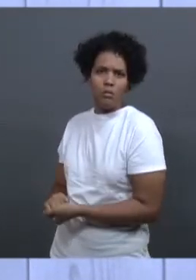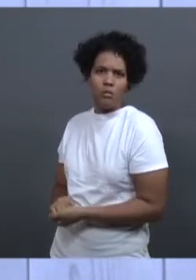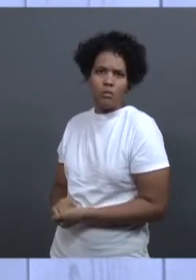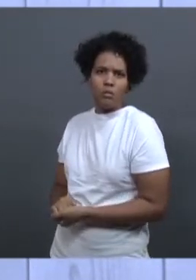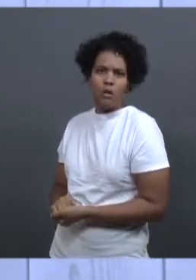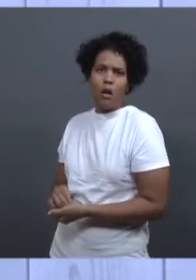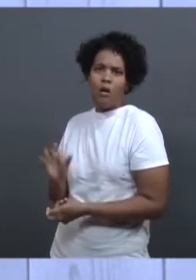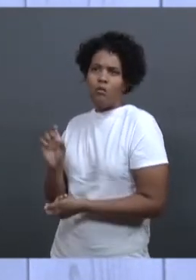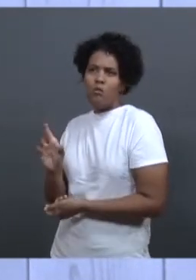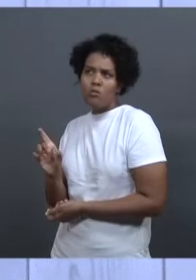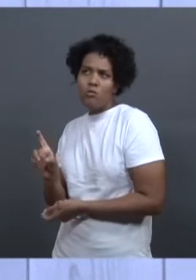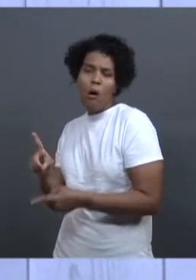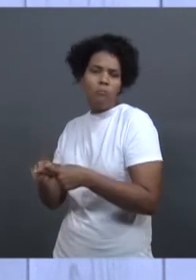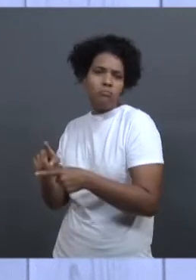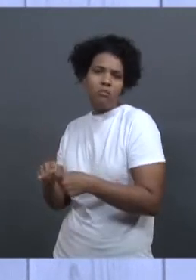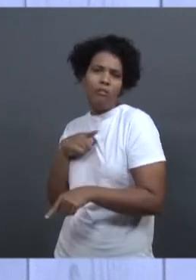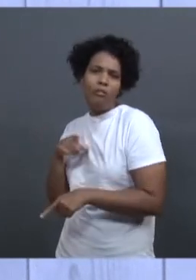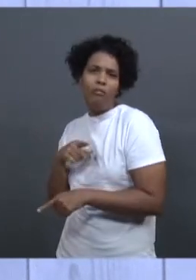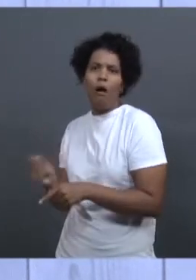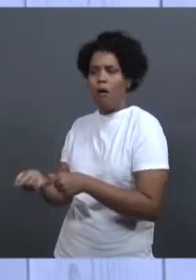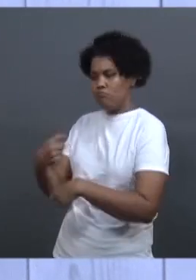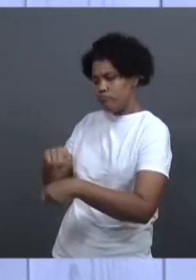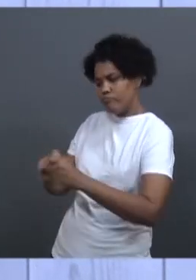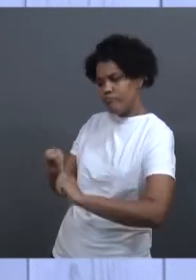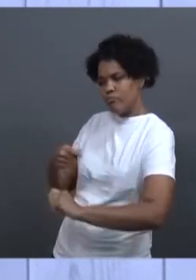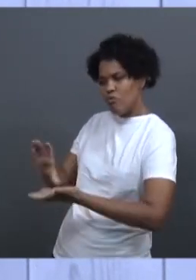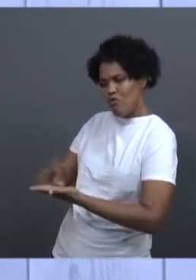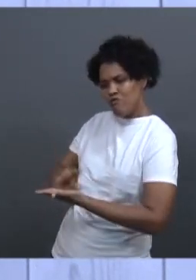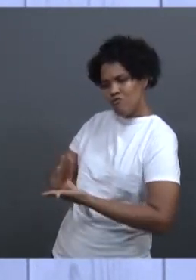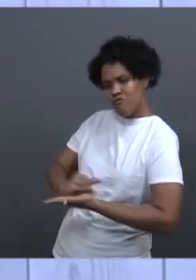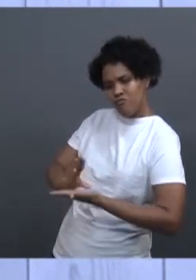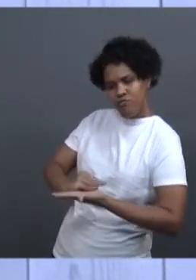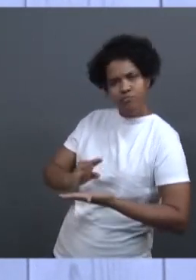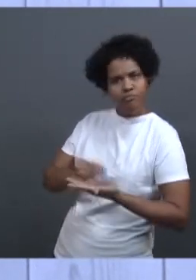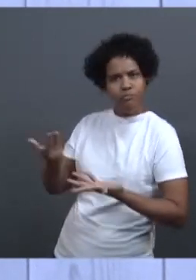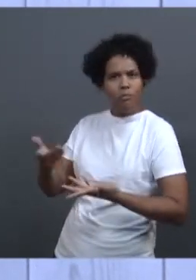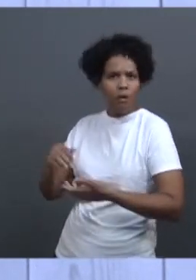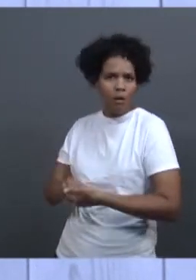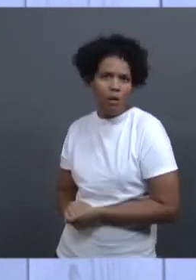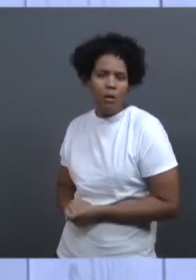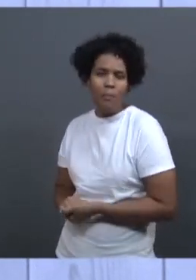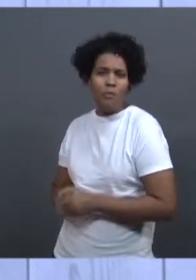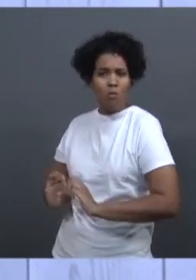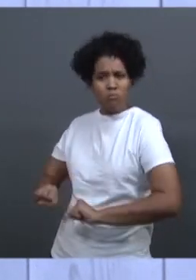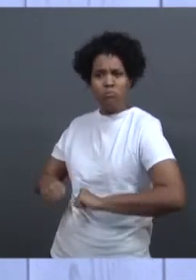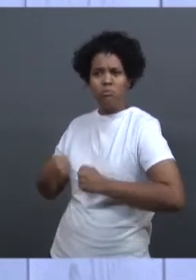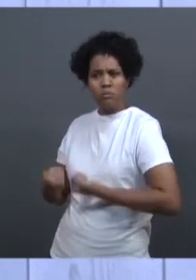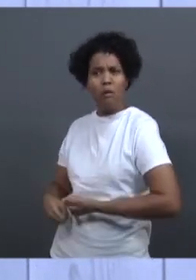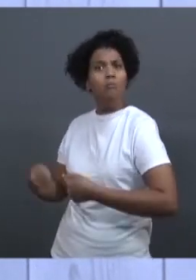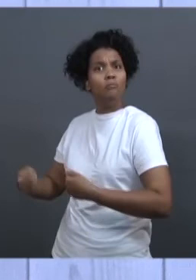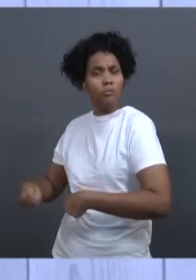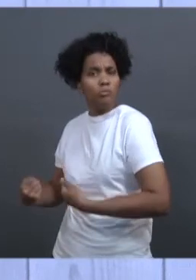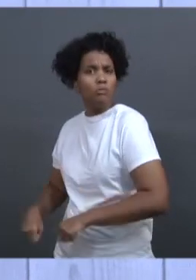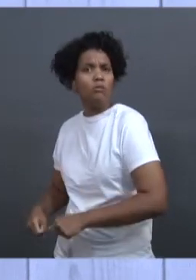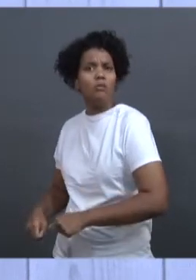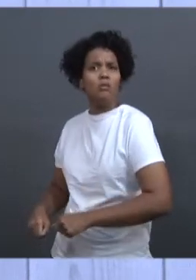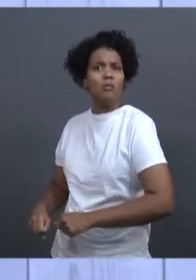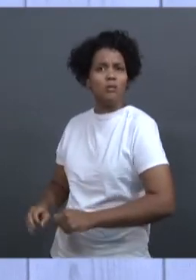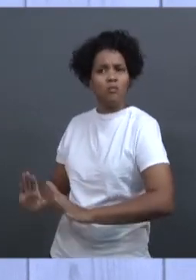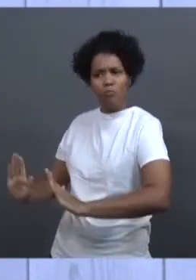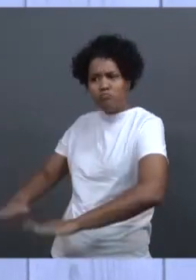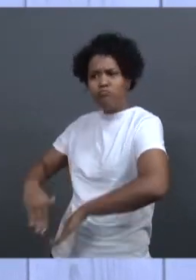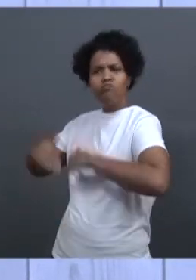então eu acho que o aprendizado que a gente tem é esse, o poder público tem que exercer um papel maior de